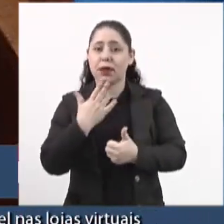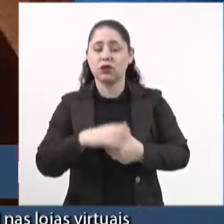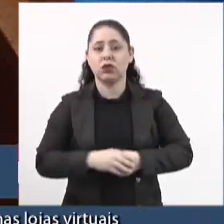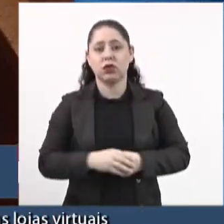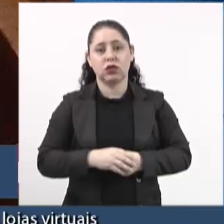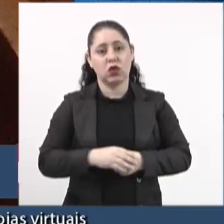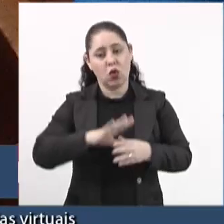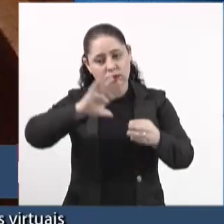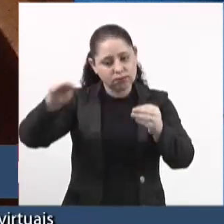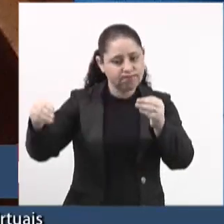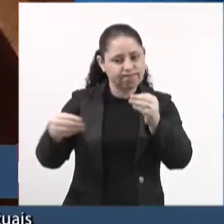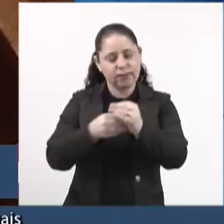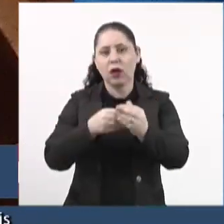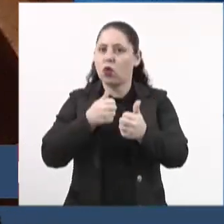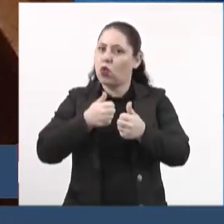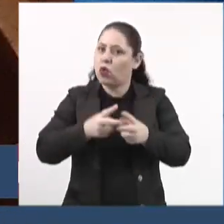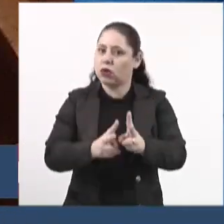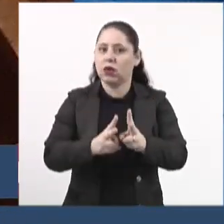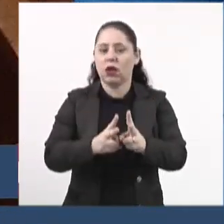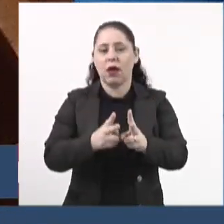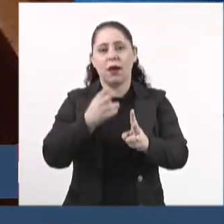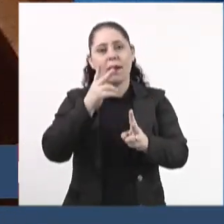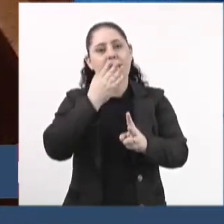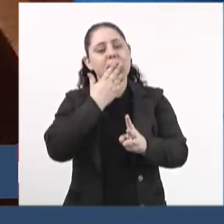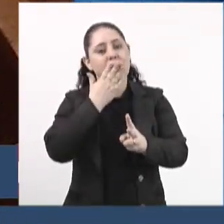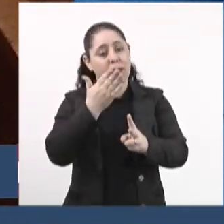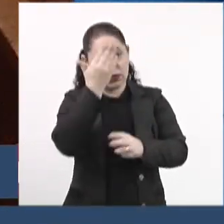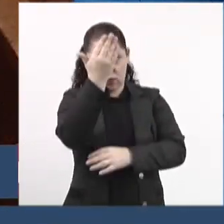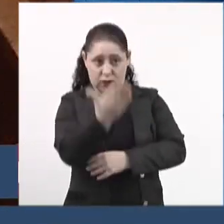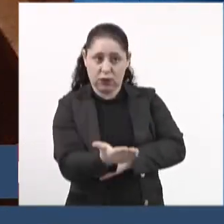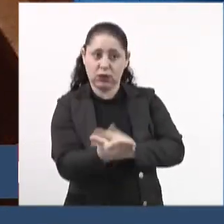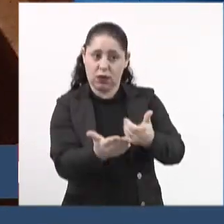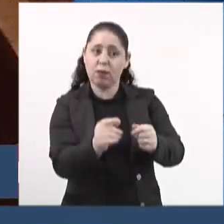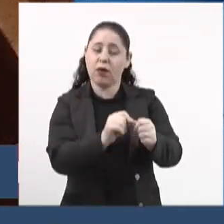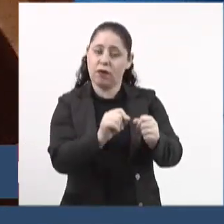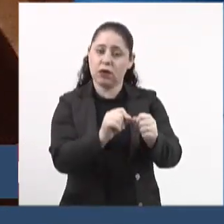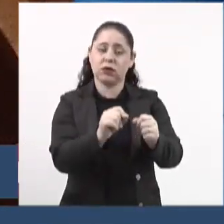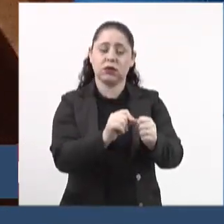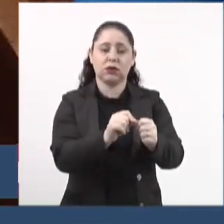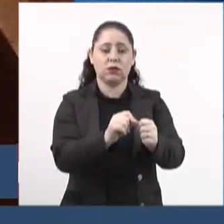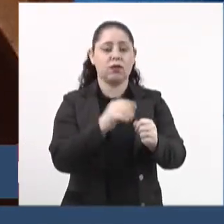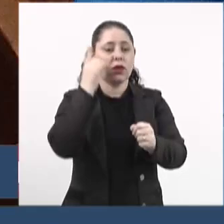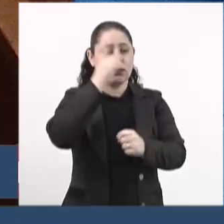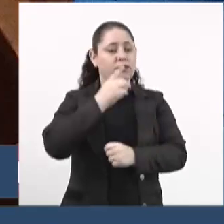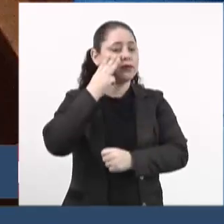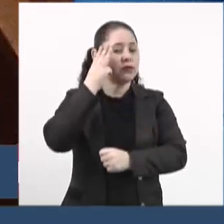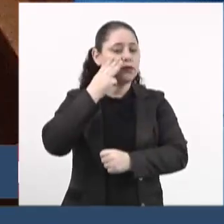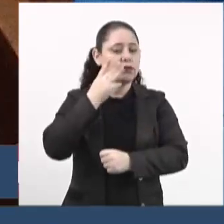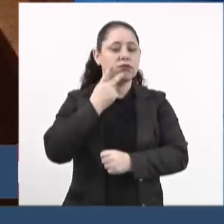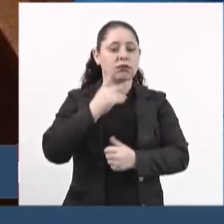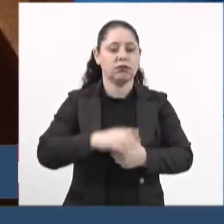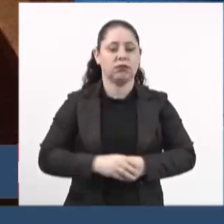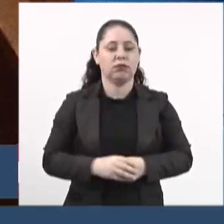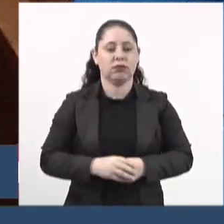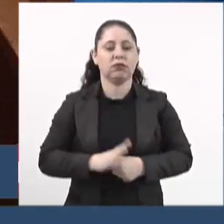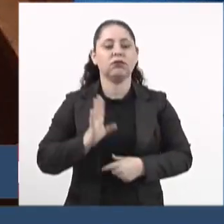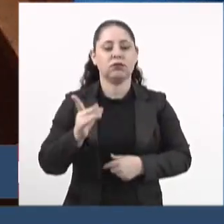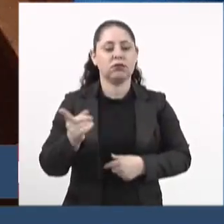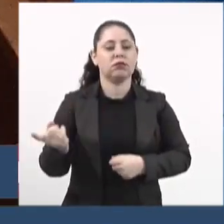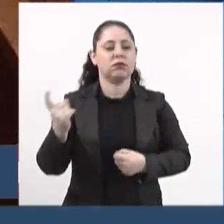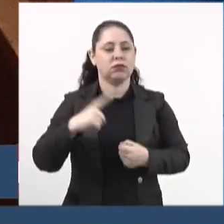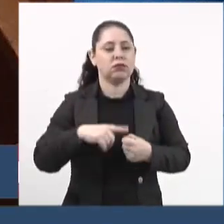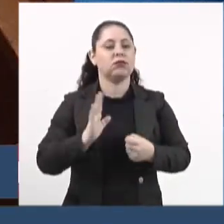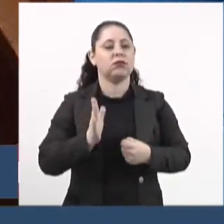a supressão. A promessa é que virá para os senhores para que se faça, o deputado Amara está falando que já veio,